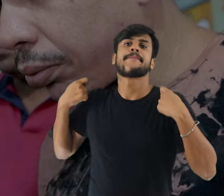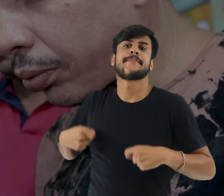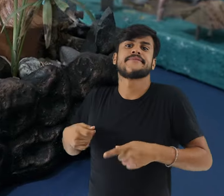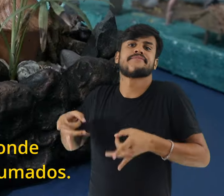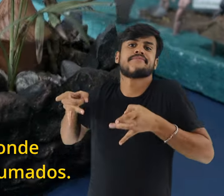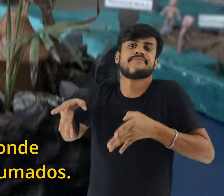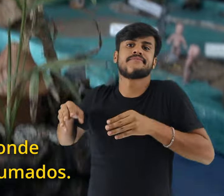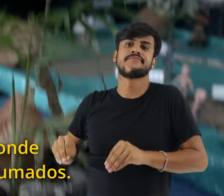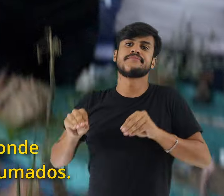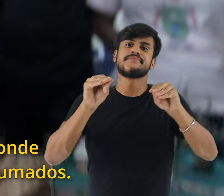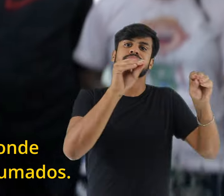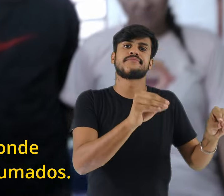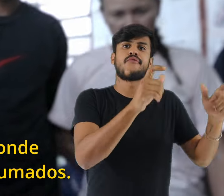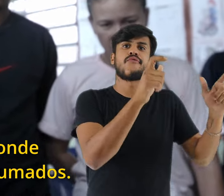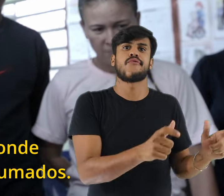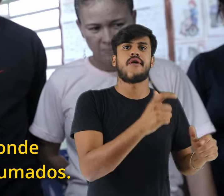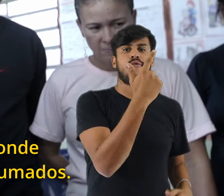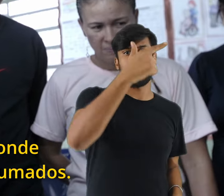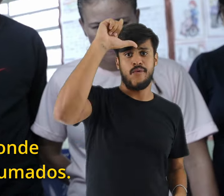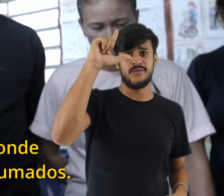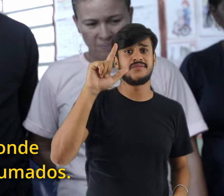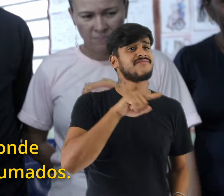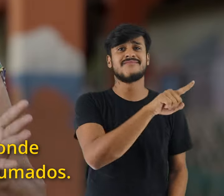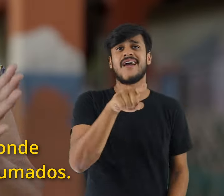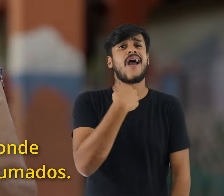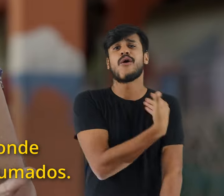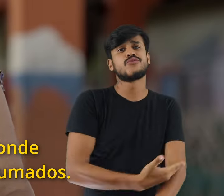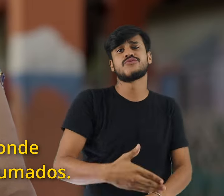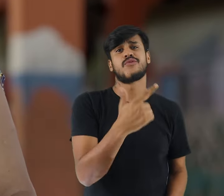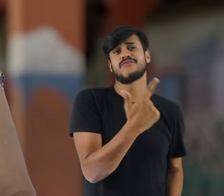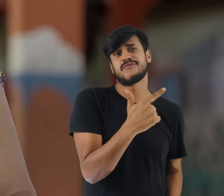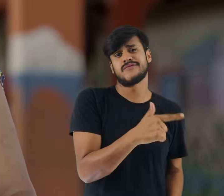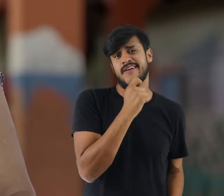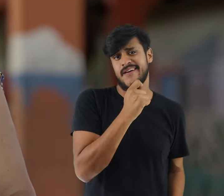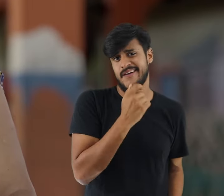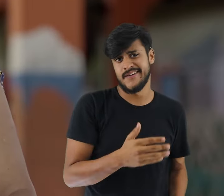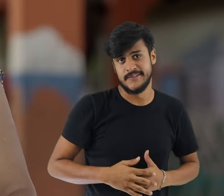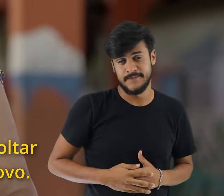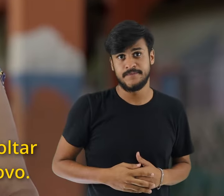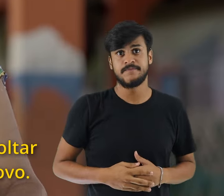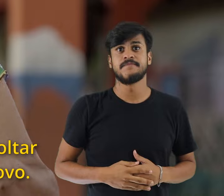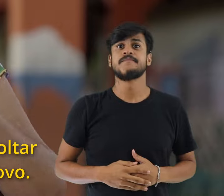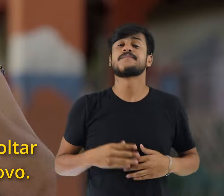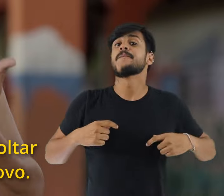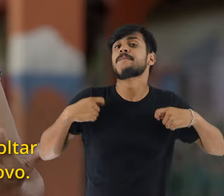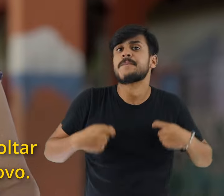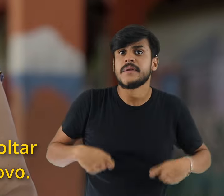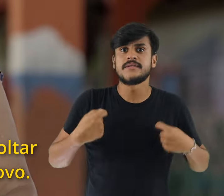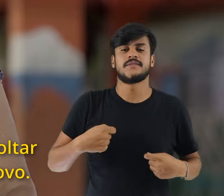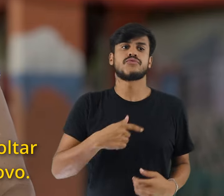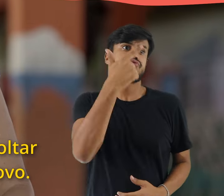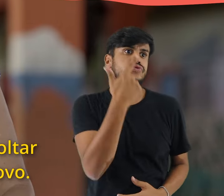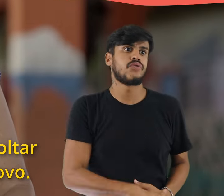para outros lugares, onde eles não estão acostumados. Então, que voltar